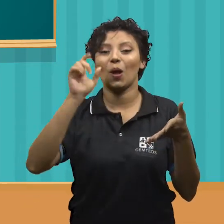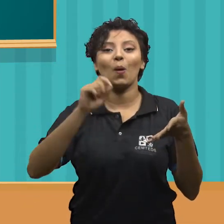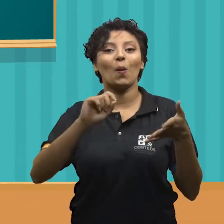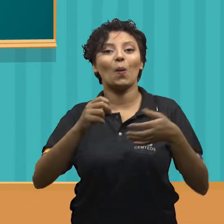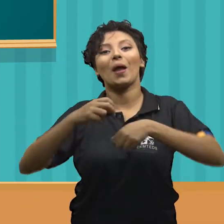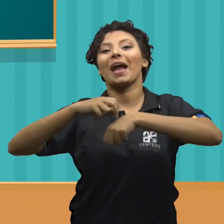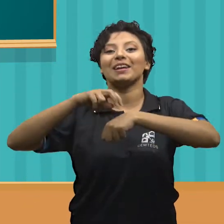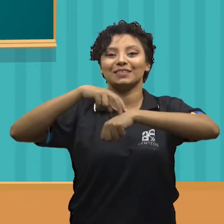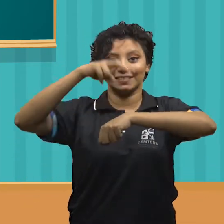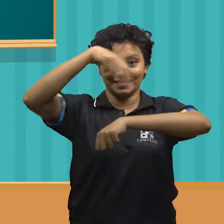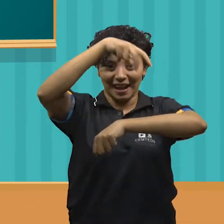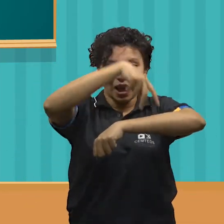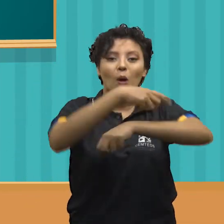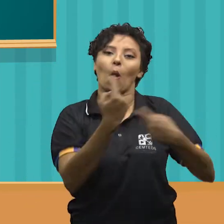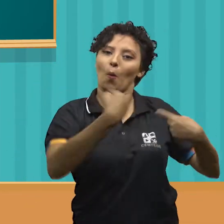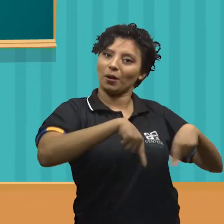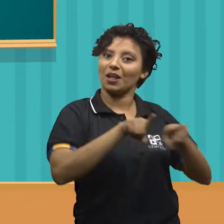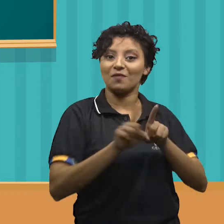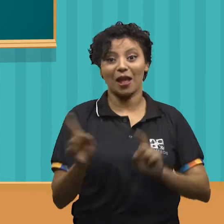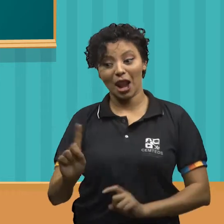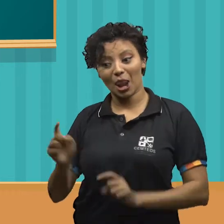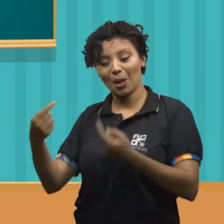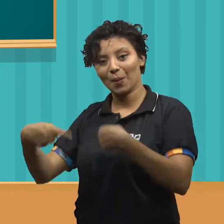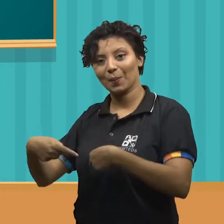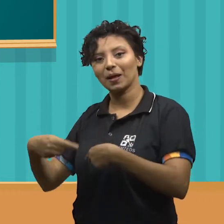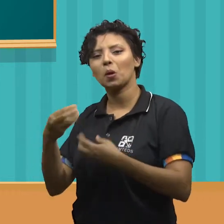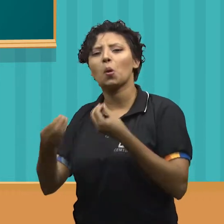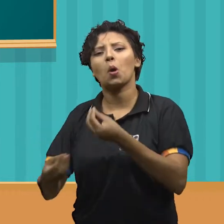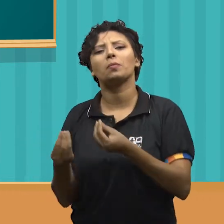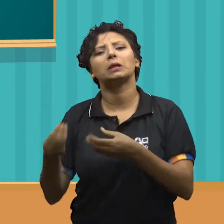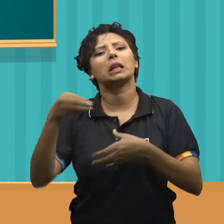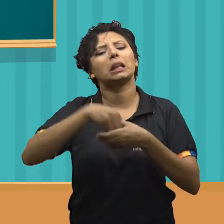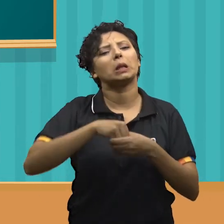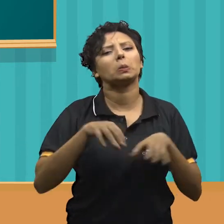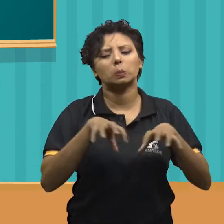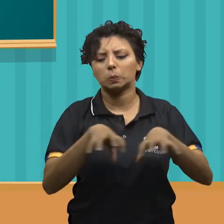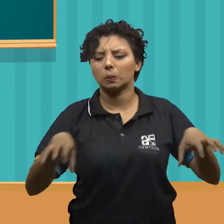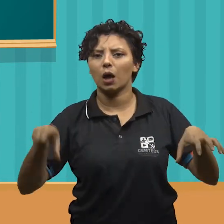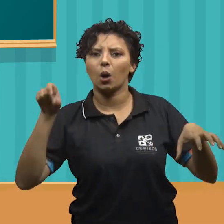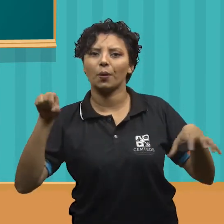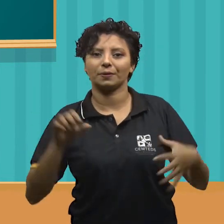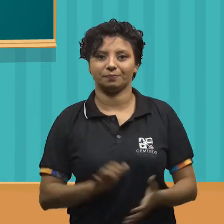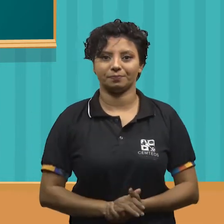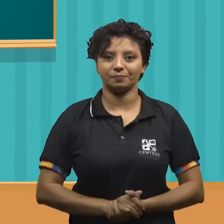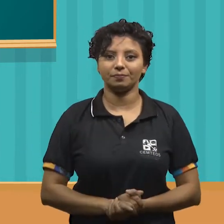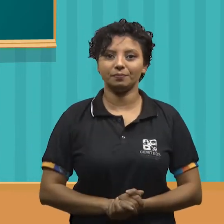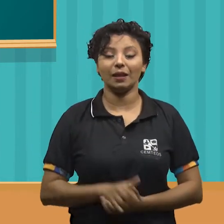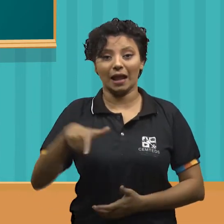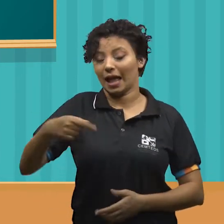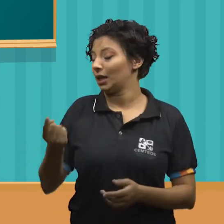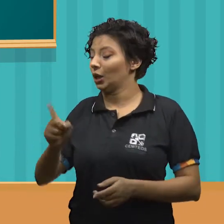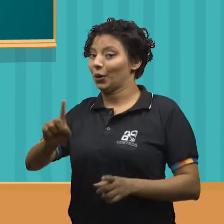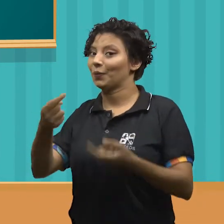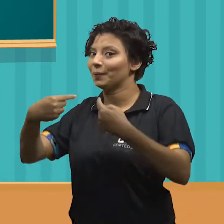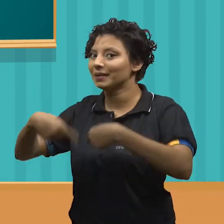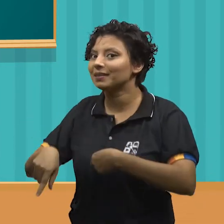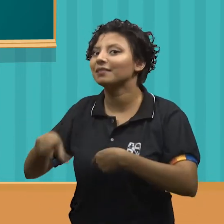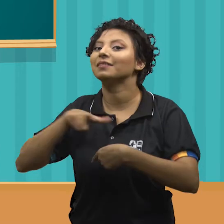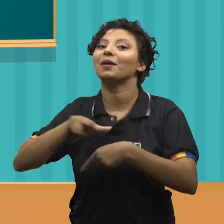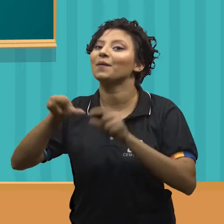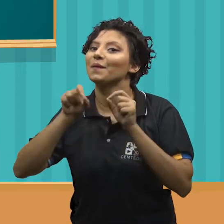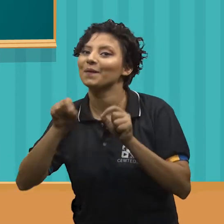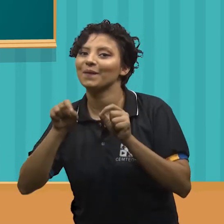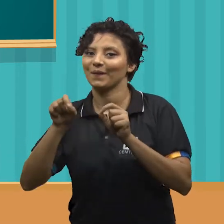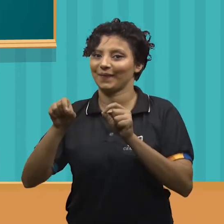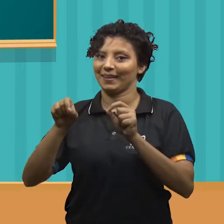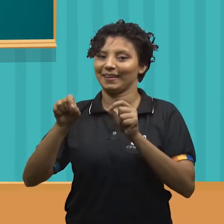que há ginásticas competitivas e não competitivas, como elas se subdividem? Dentro das modalidades da ginástica não competitiva,